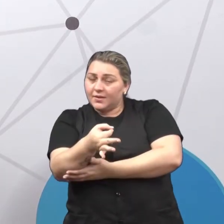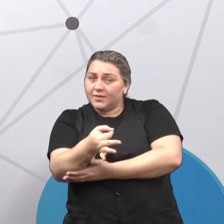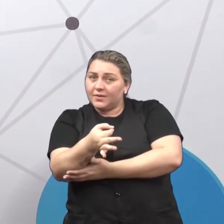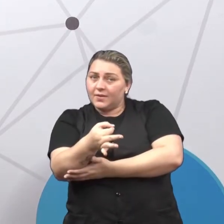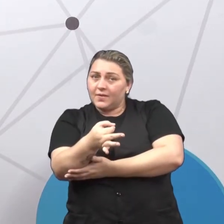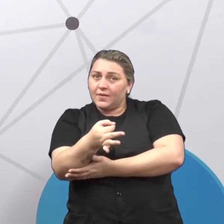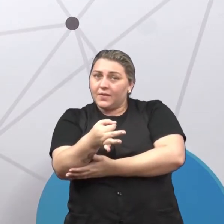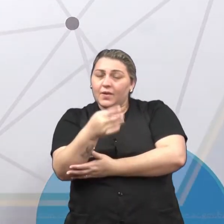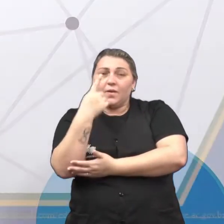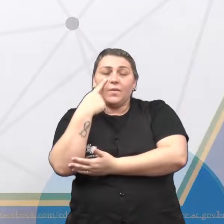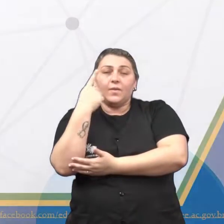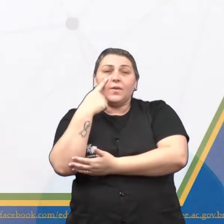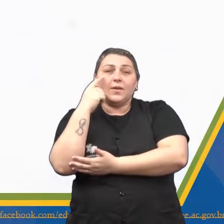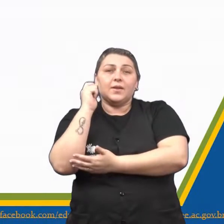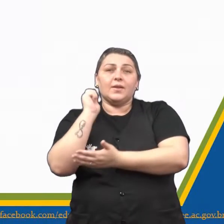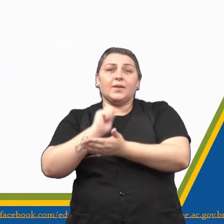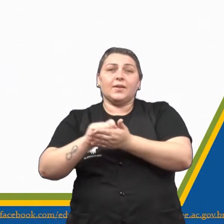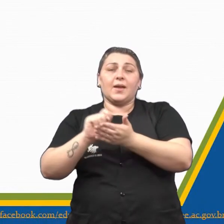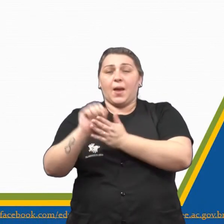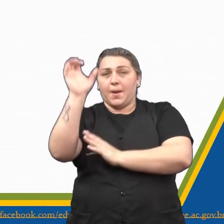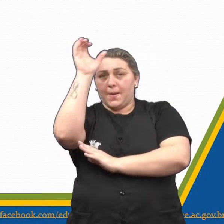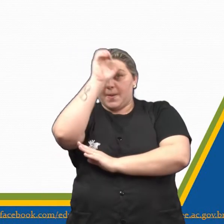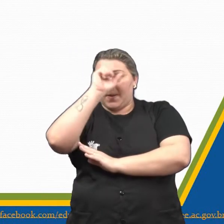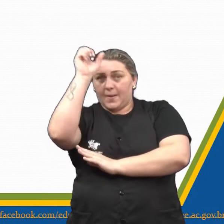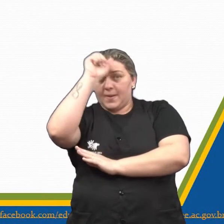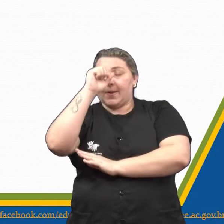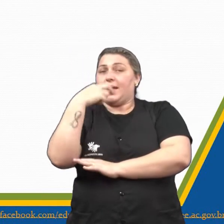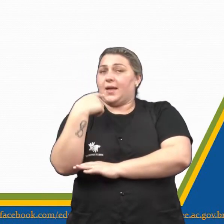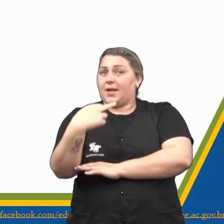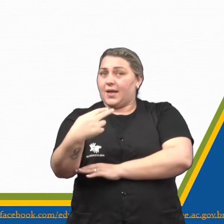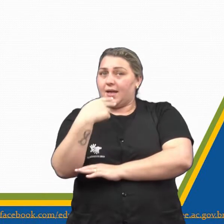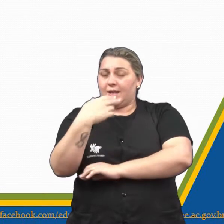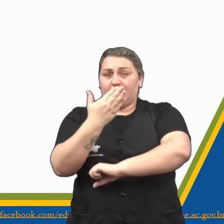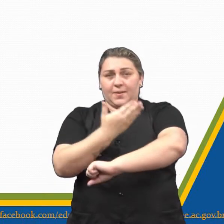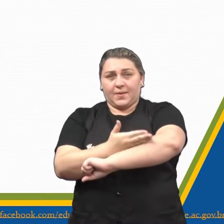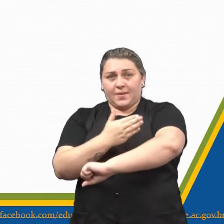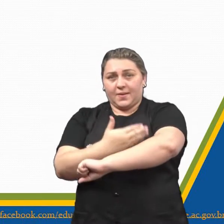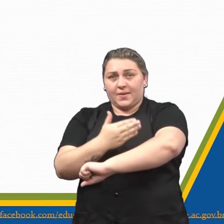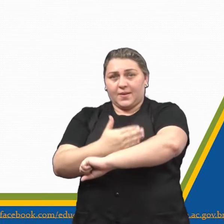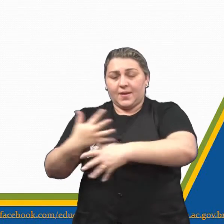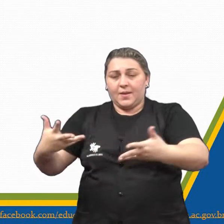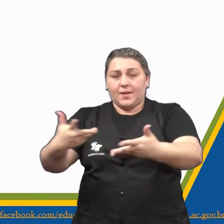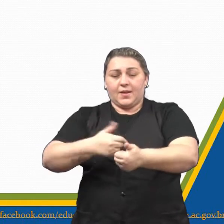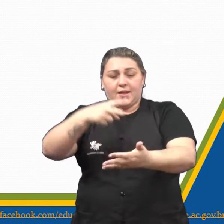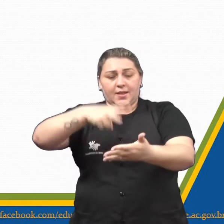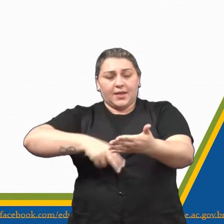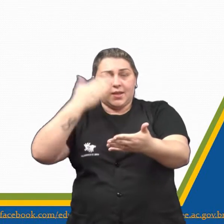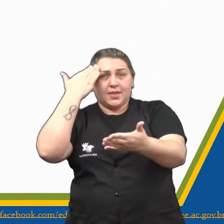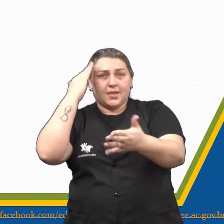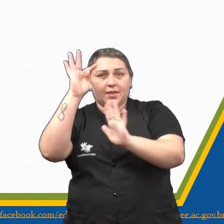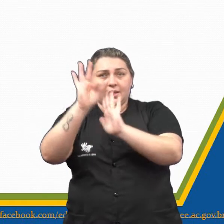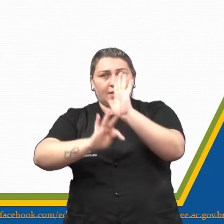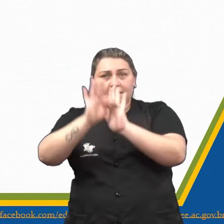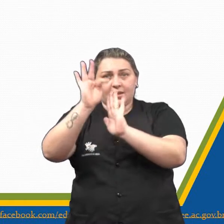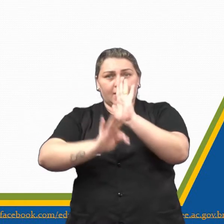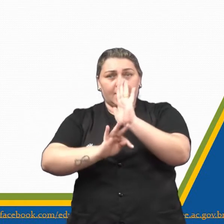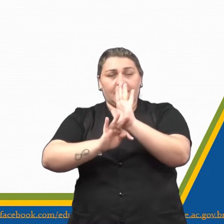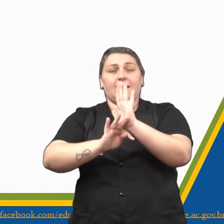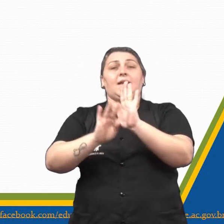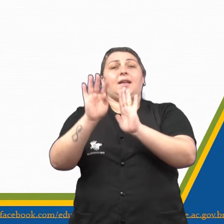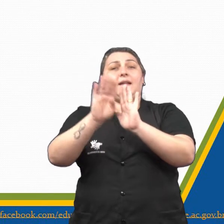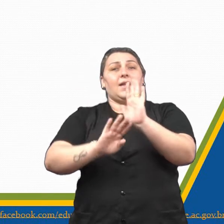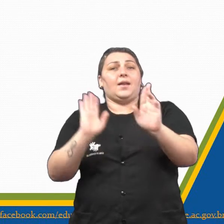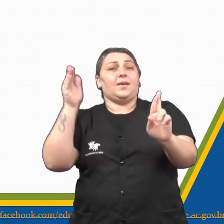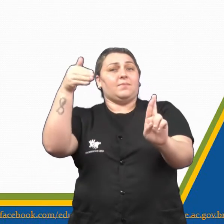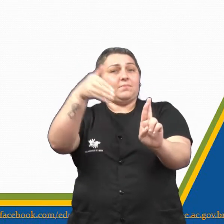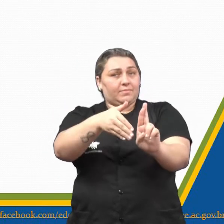vamos ver o que tá escrito aí, ó. Ao aprender um idioma, exercitar a habilidade de ler e compreender um texto escrito na língua-alvo